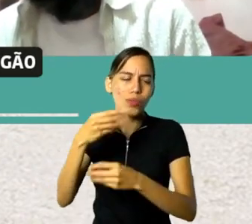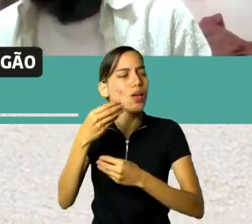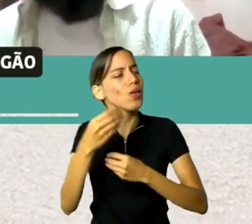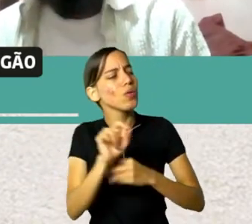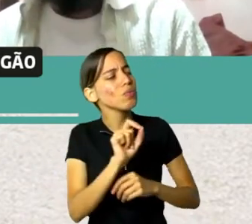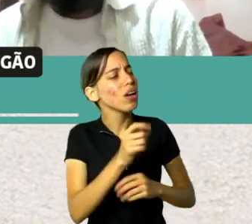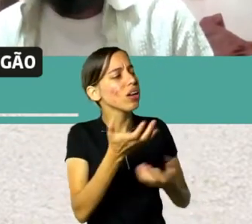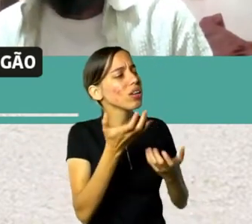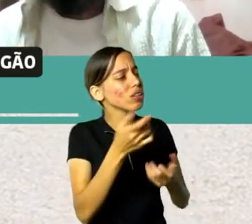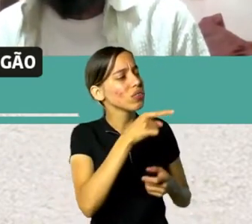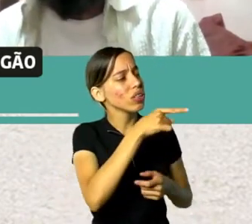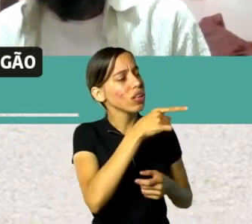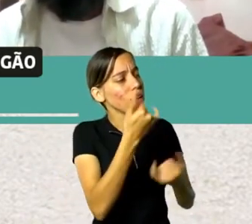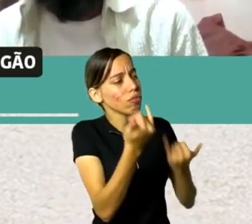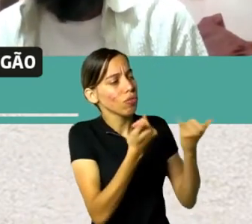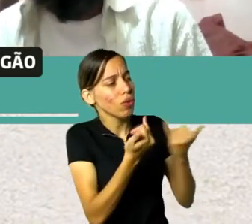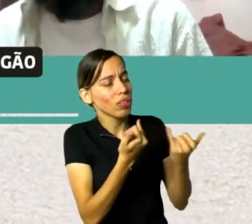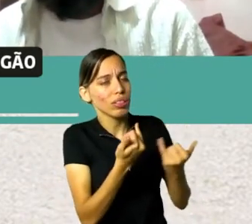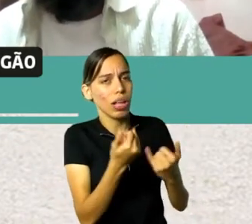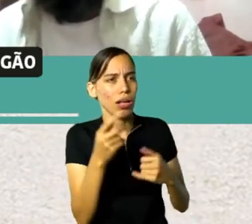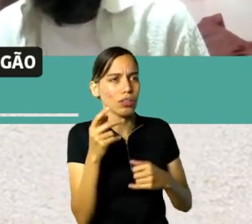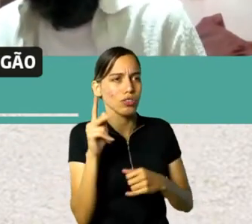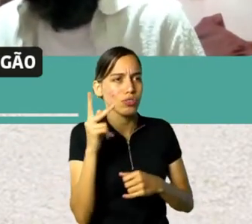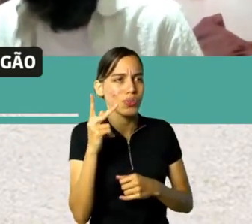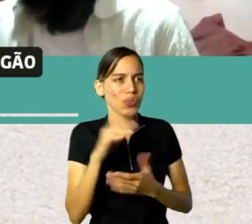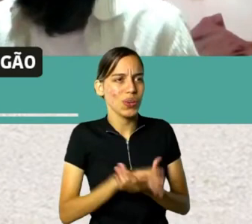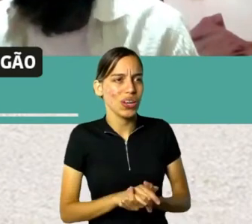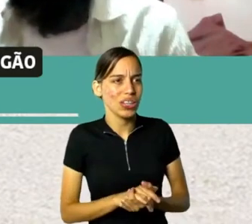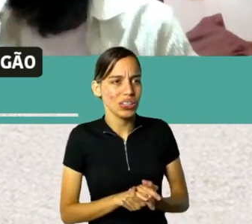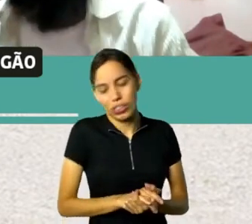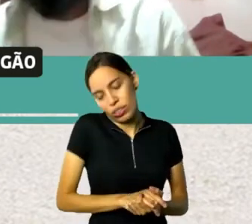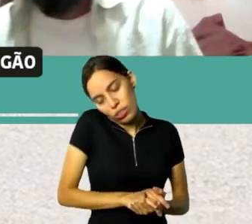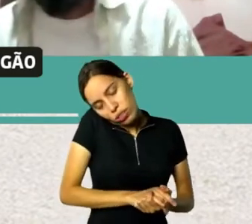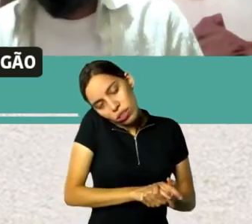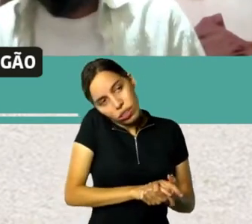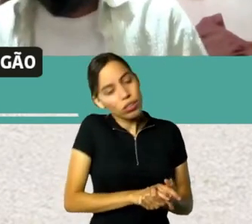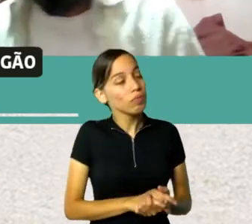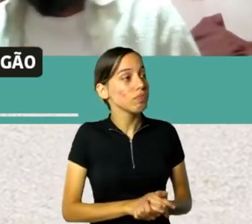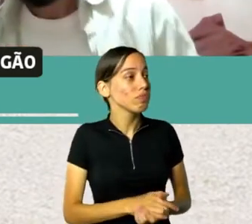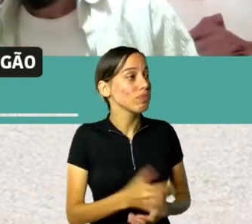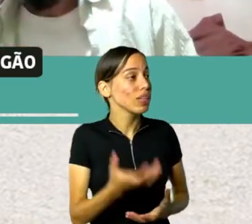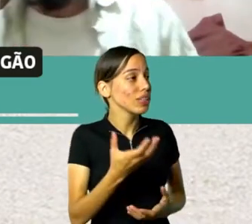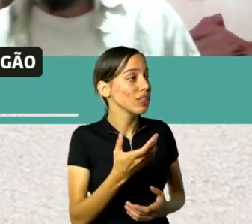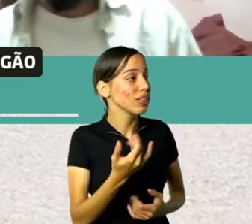infância dele, que eu acho... já botou tudo aí. Não, tem detalhes,